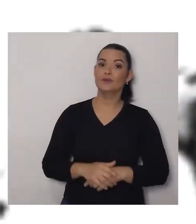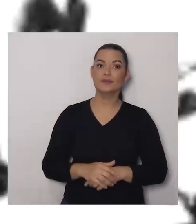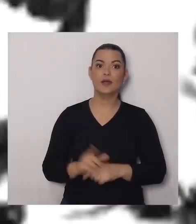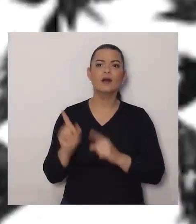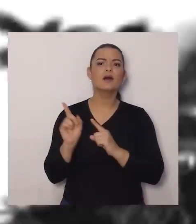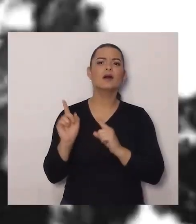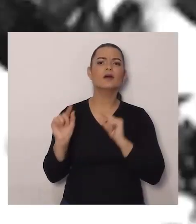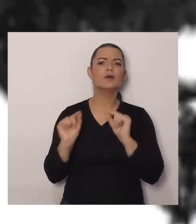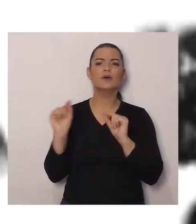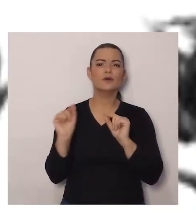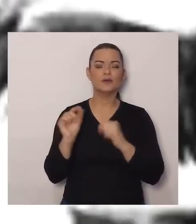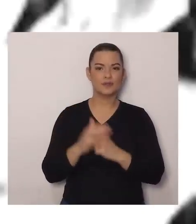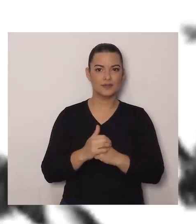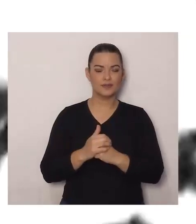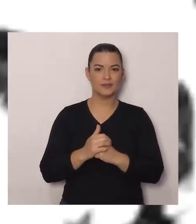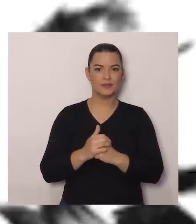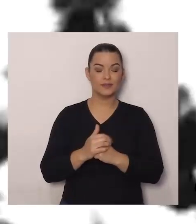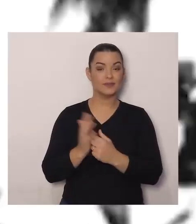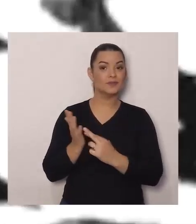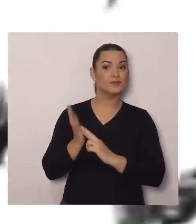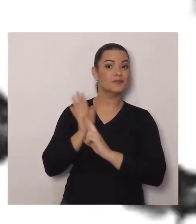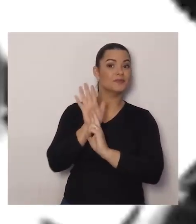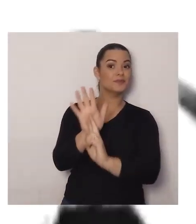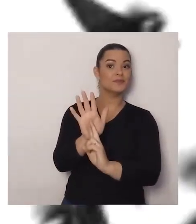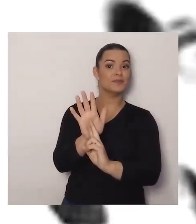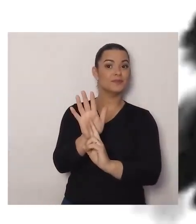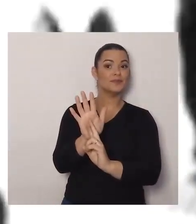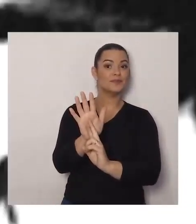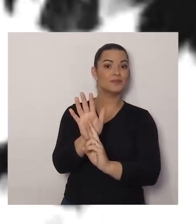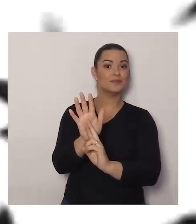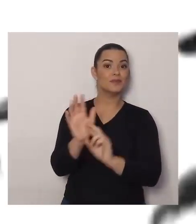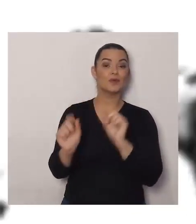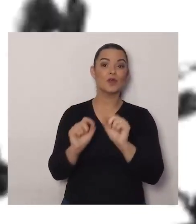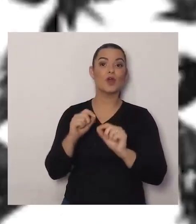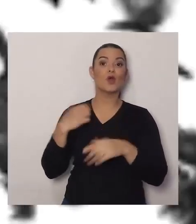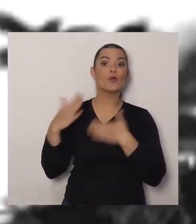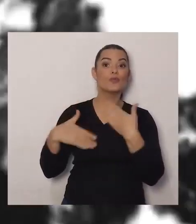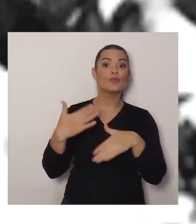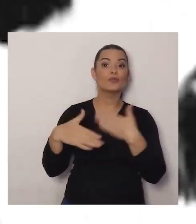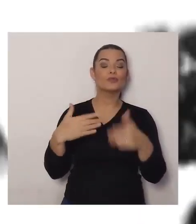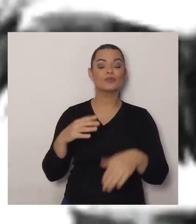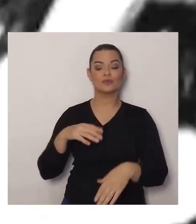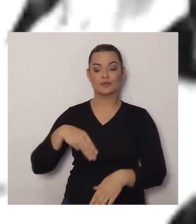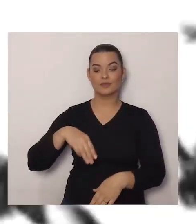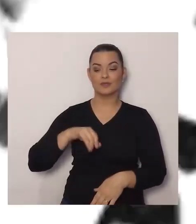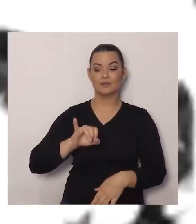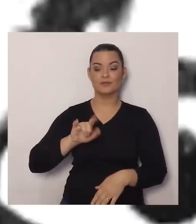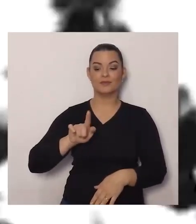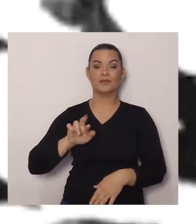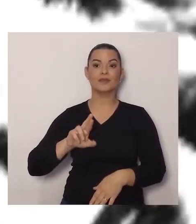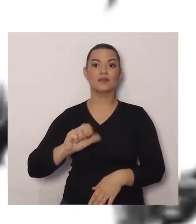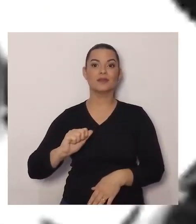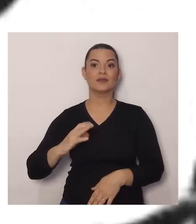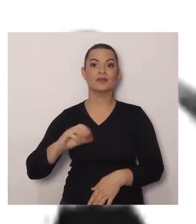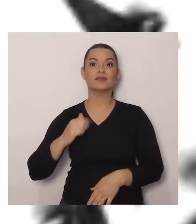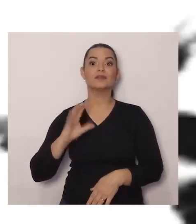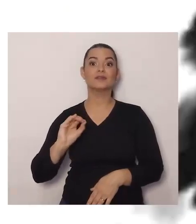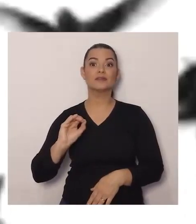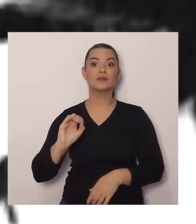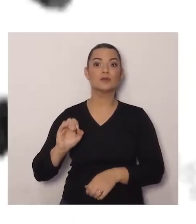Aí, O que a PRO, Está representando, Para vocês, É o processo, De migração, Dos pássaros,